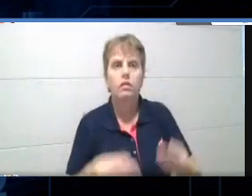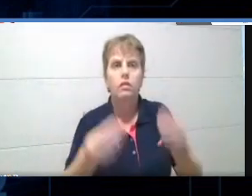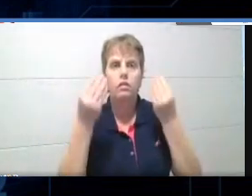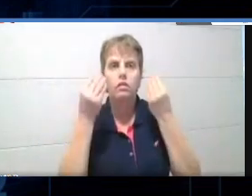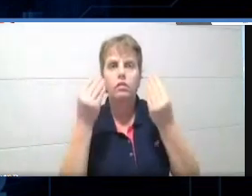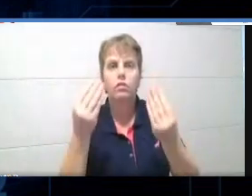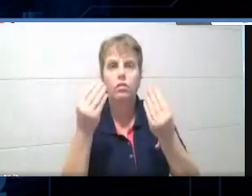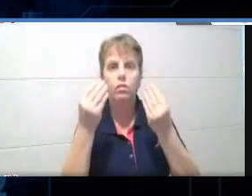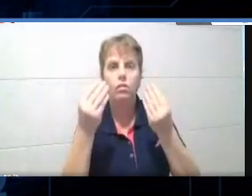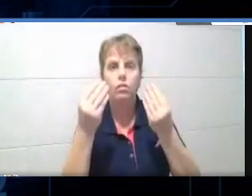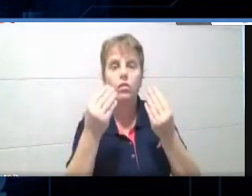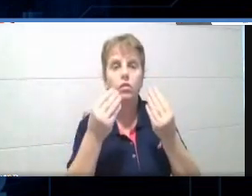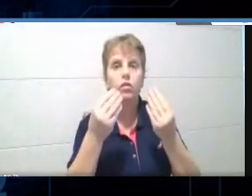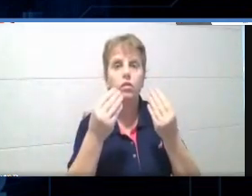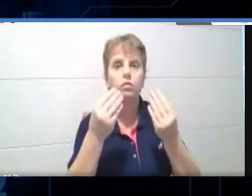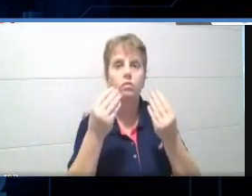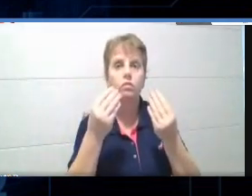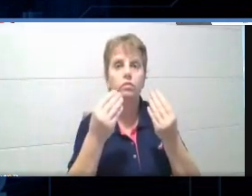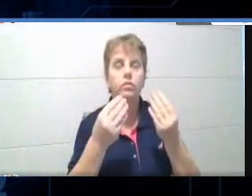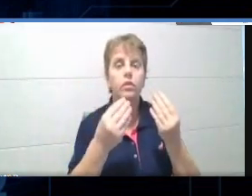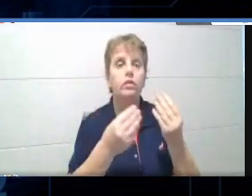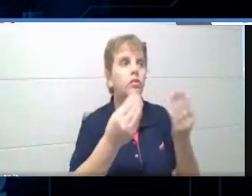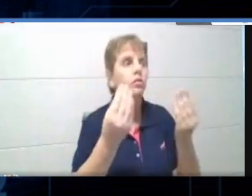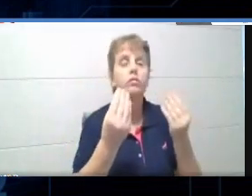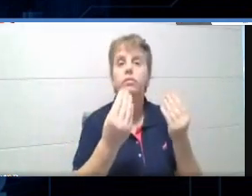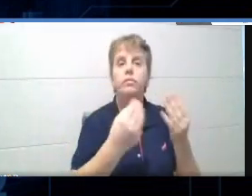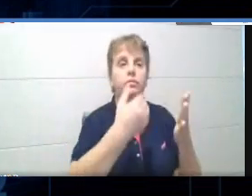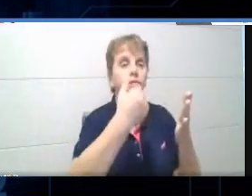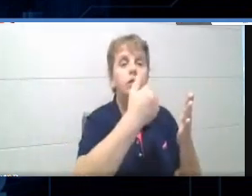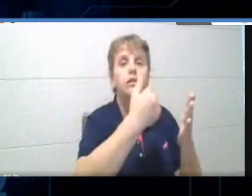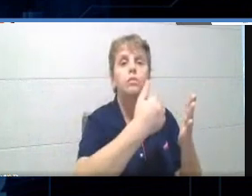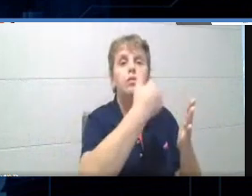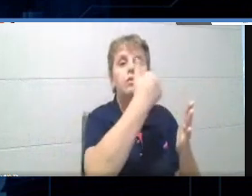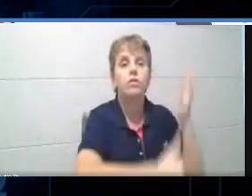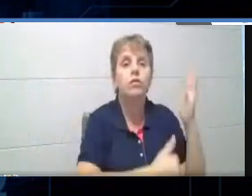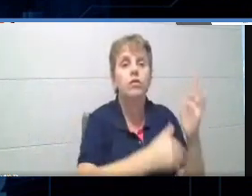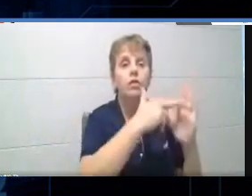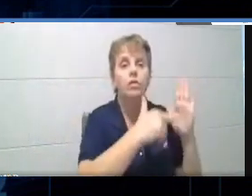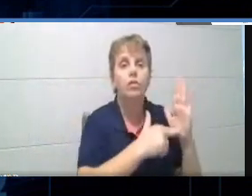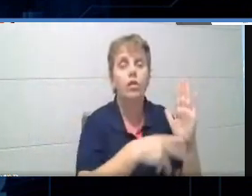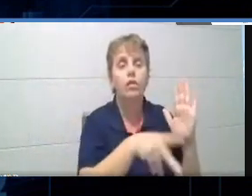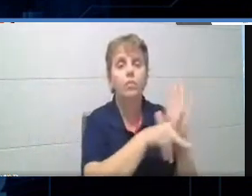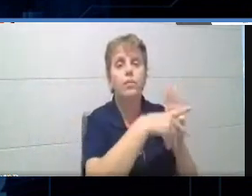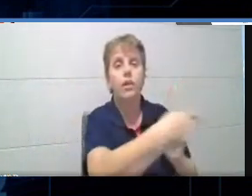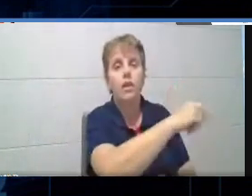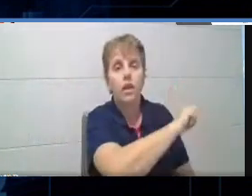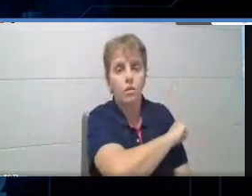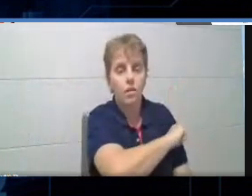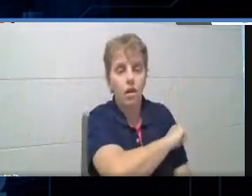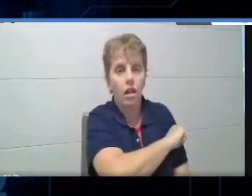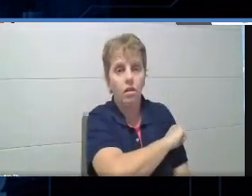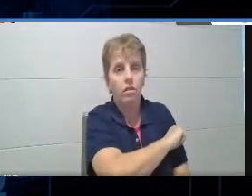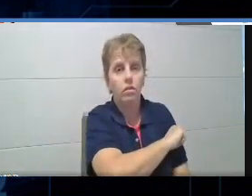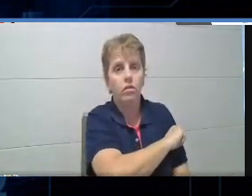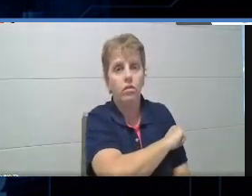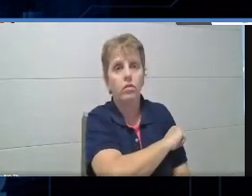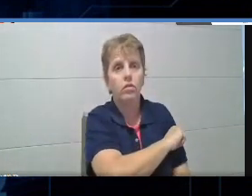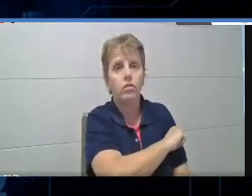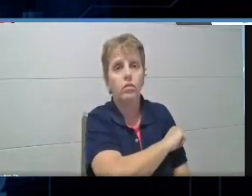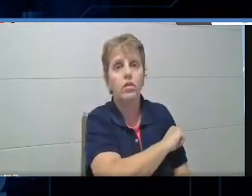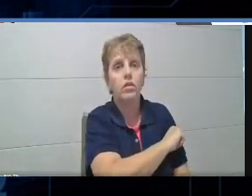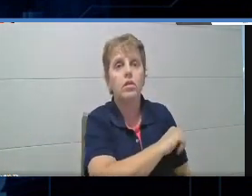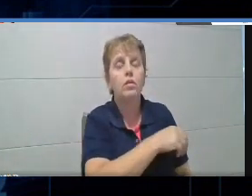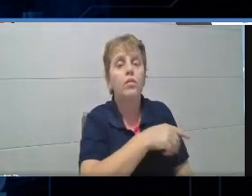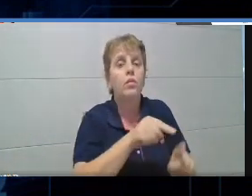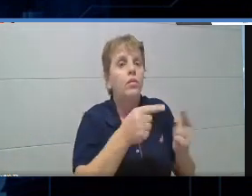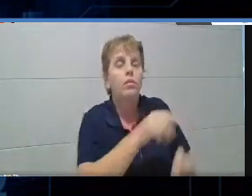do aluno que ele não tem, ele não tem, ele não tem esse conhecimento, então se quer começar a descontar, que eu já não gostava muito desse negócio de descontar, né, mas enfim,